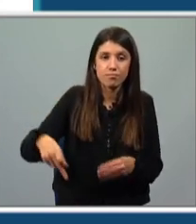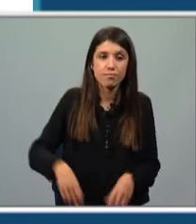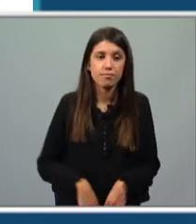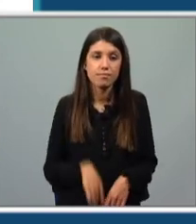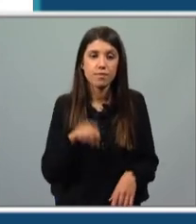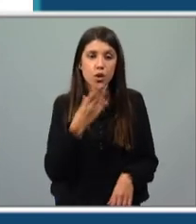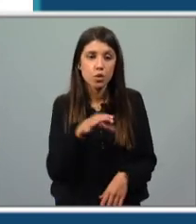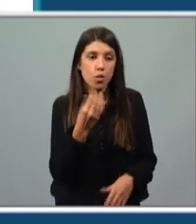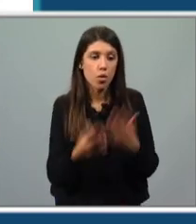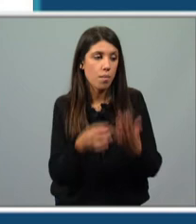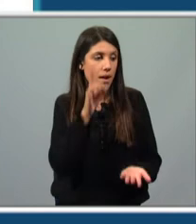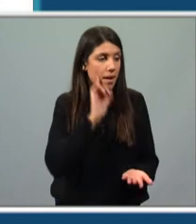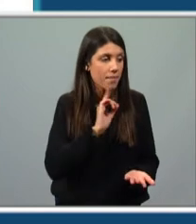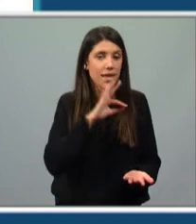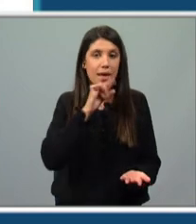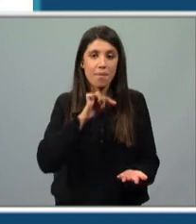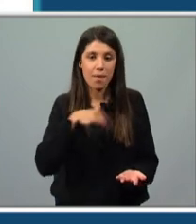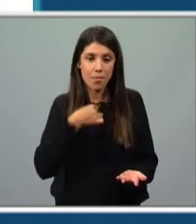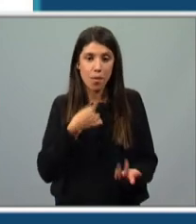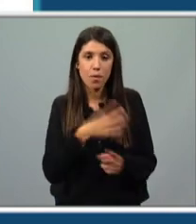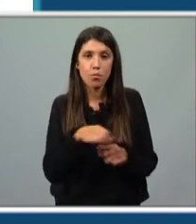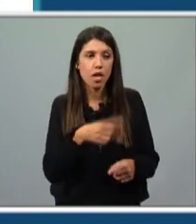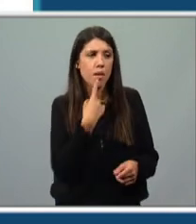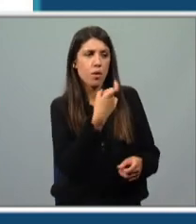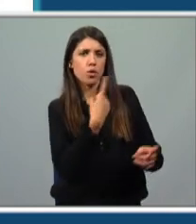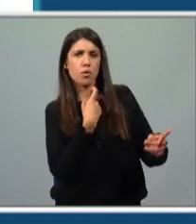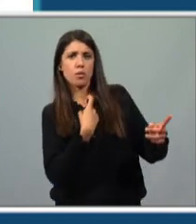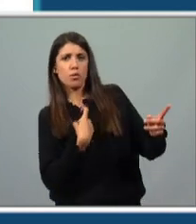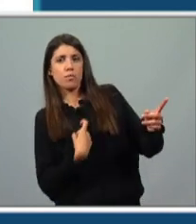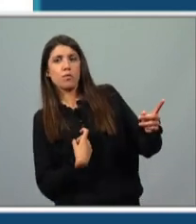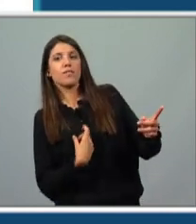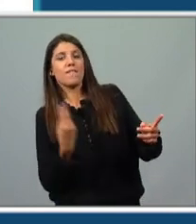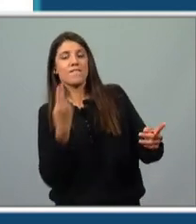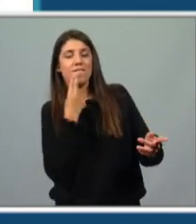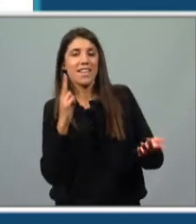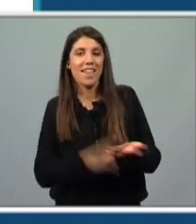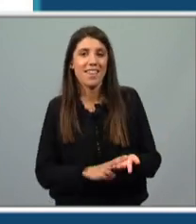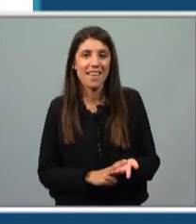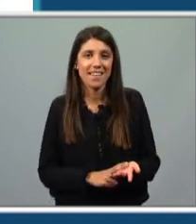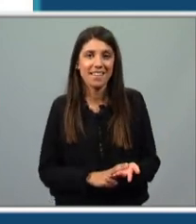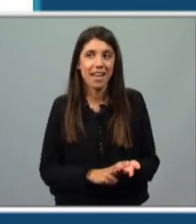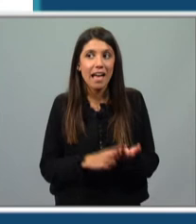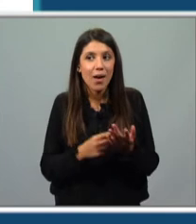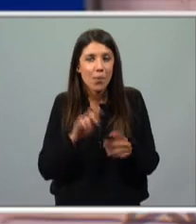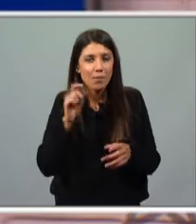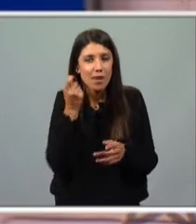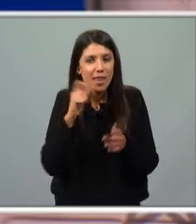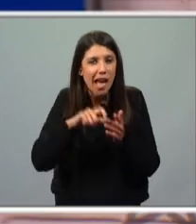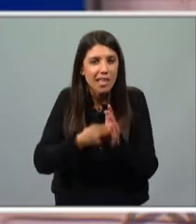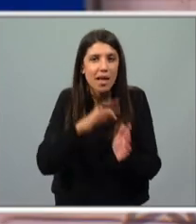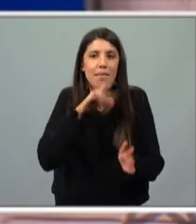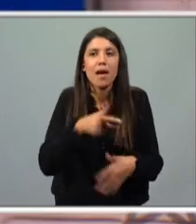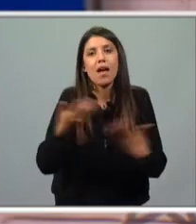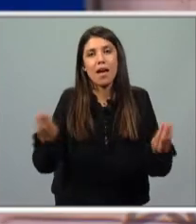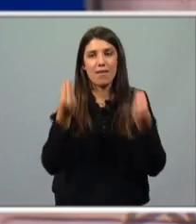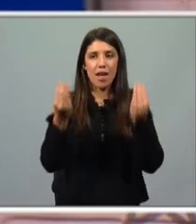João compara a rapariga à sua mãe por ela o inundar com perguntas. Esta é a verdadeira. Isto até é um bocadinho ofensivo para as mães. Até parece agora